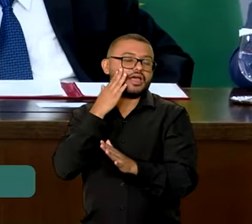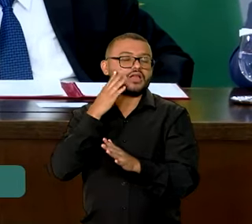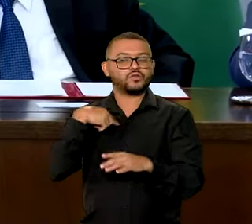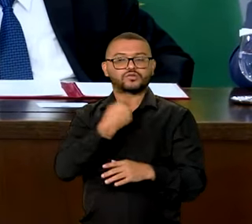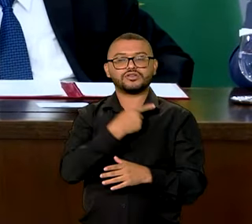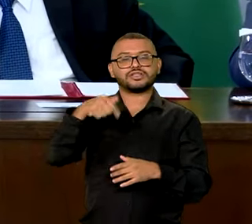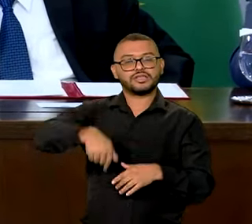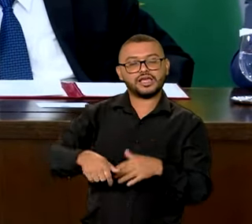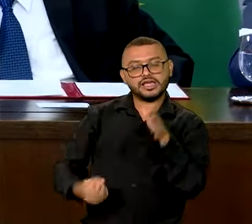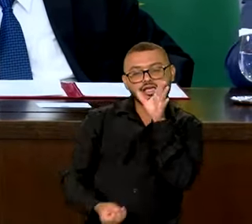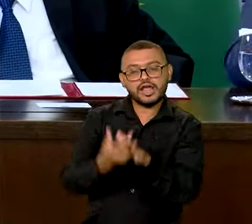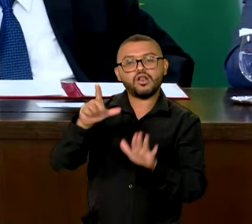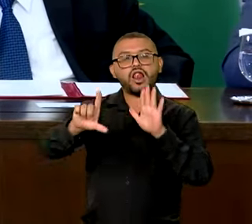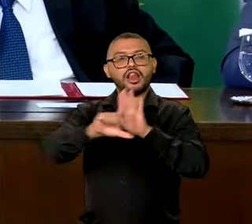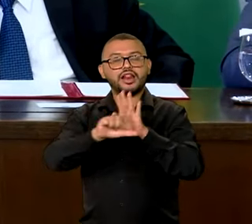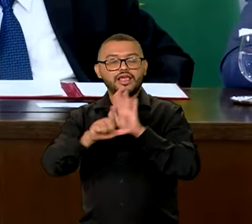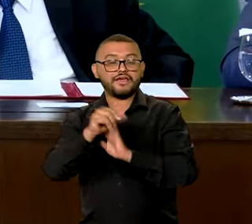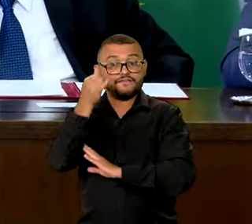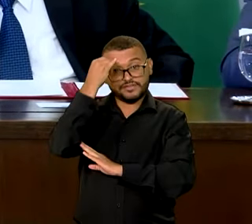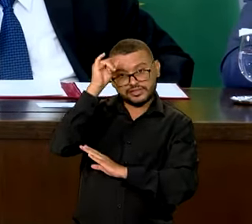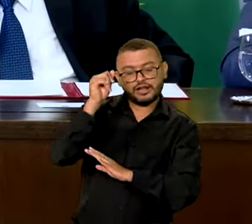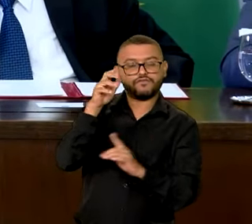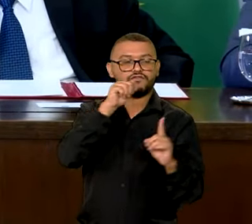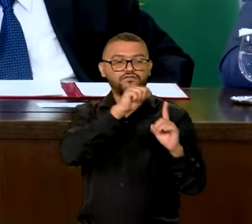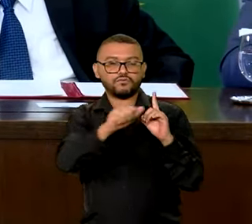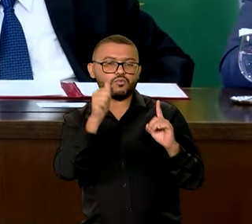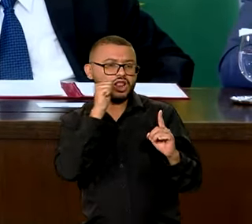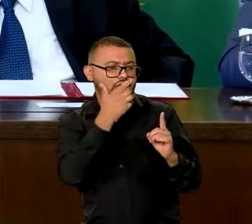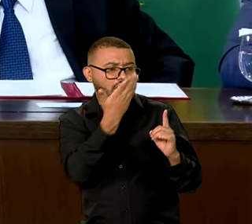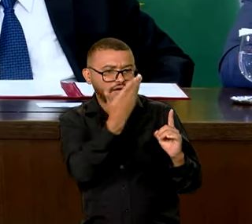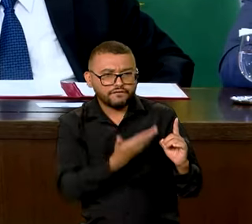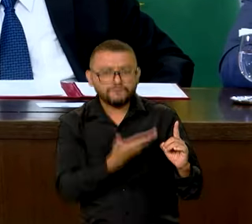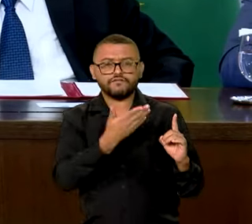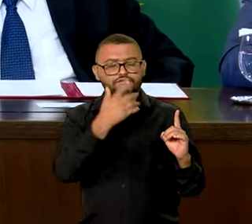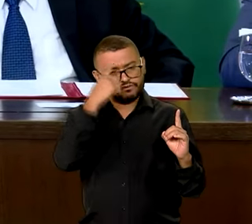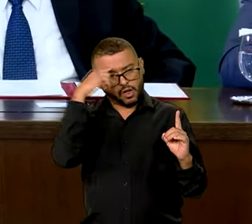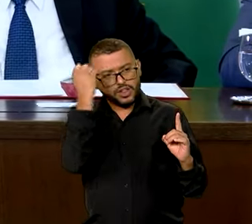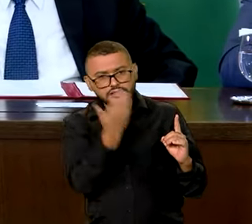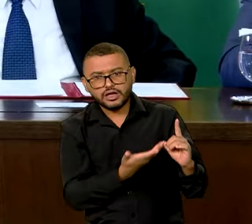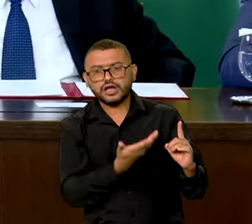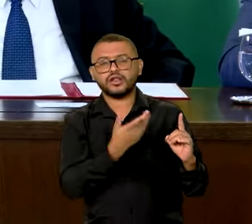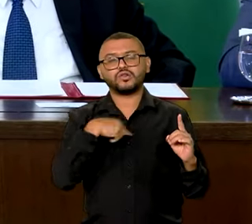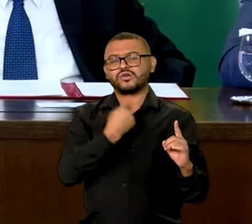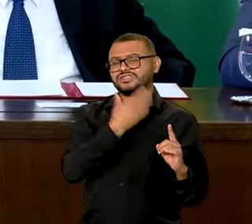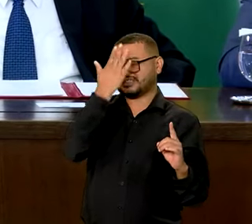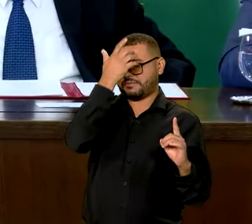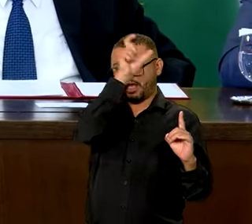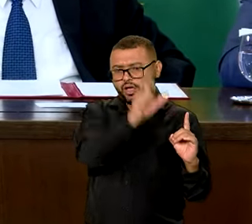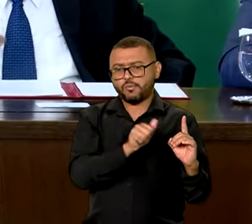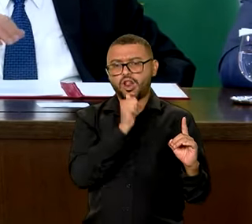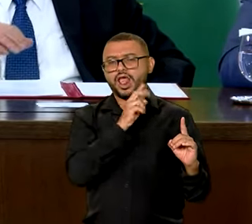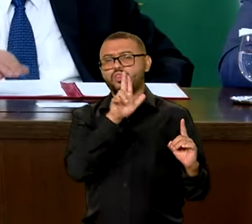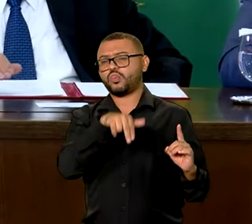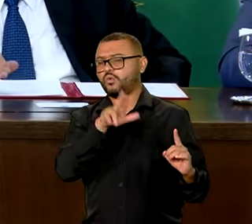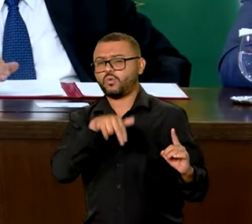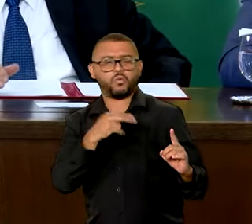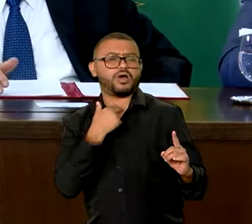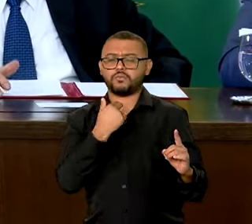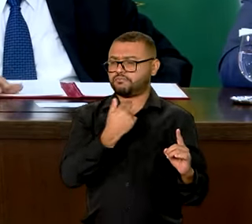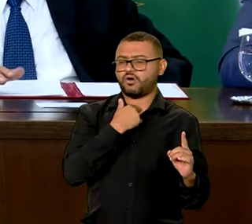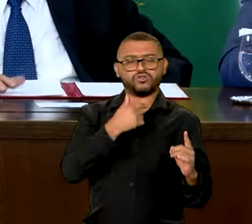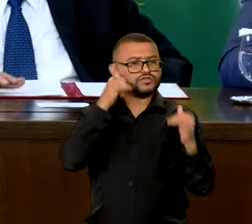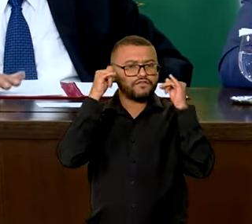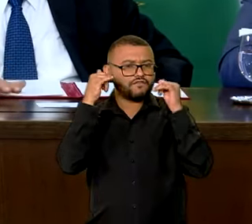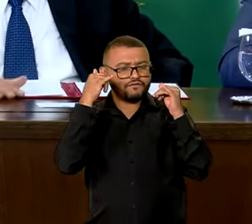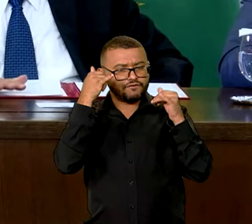aprimorando leis de enfrentamento à violência contra as mulheres, porque a gente queria que efetivamente nenhuma mulher, aliás, nenhum ser humano, nem